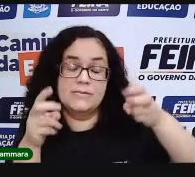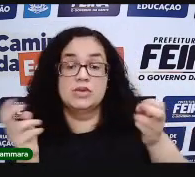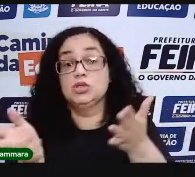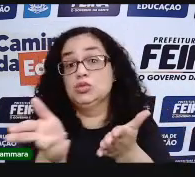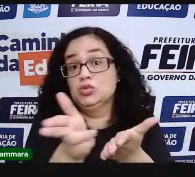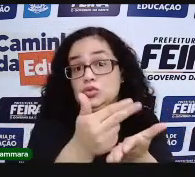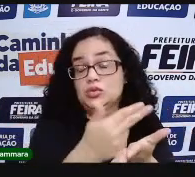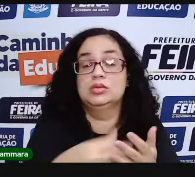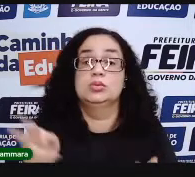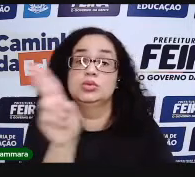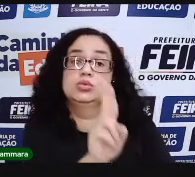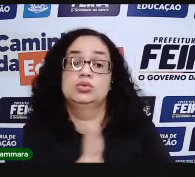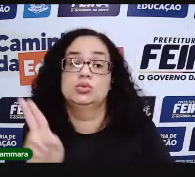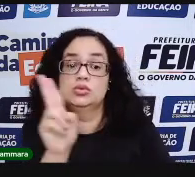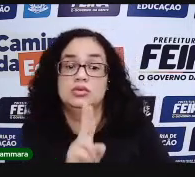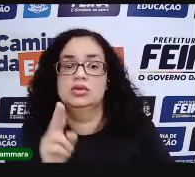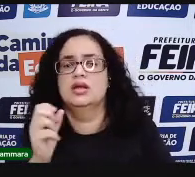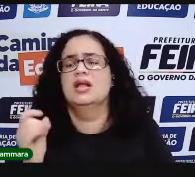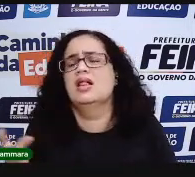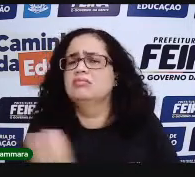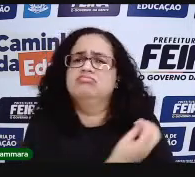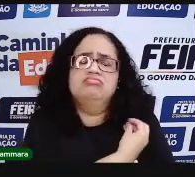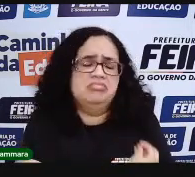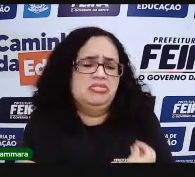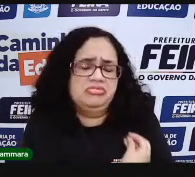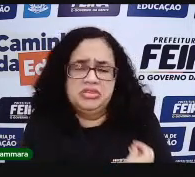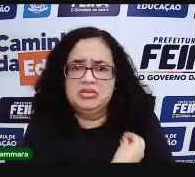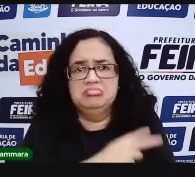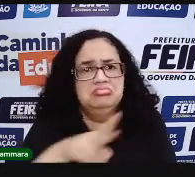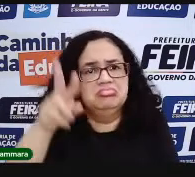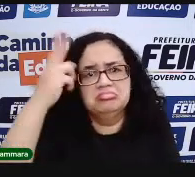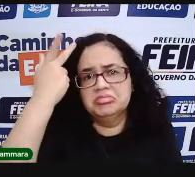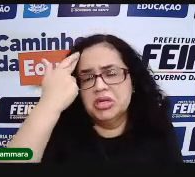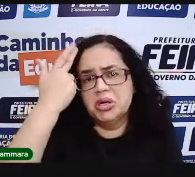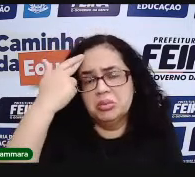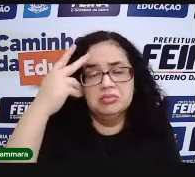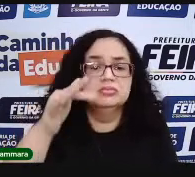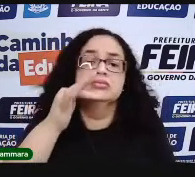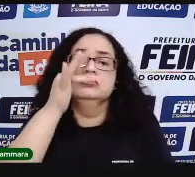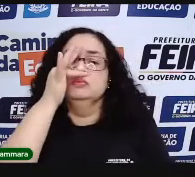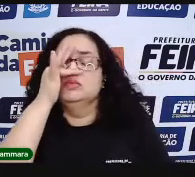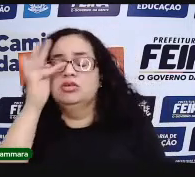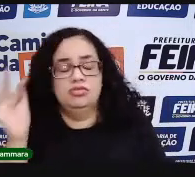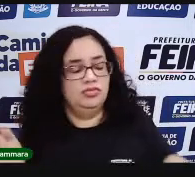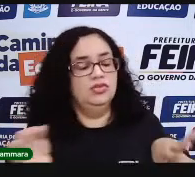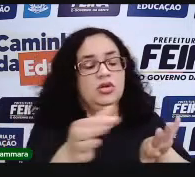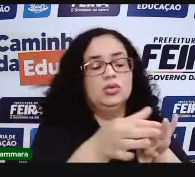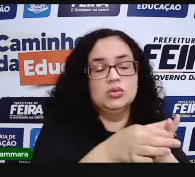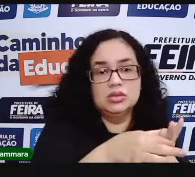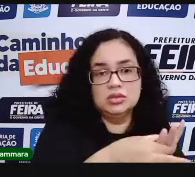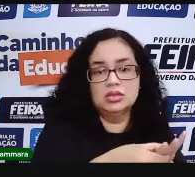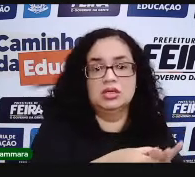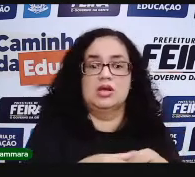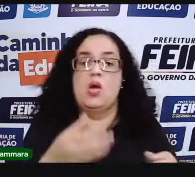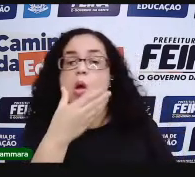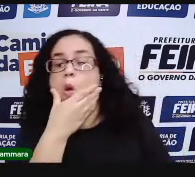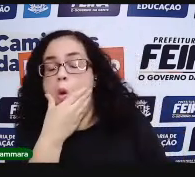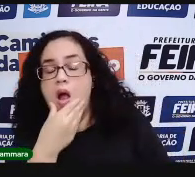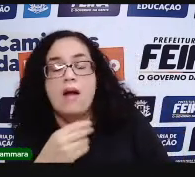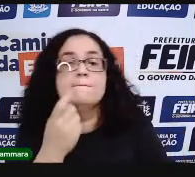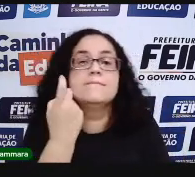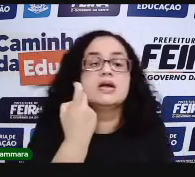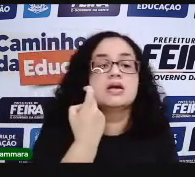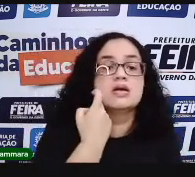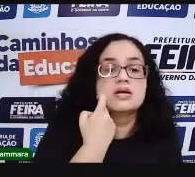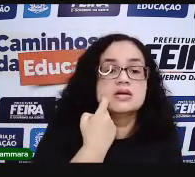que os desenhos que eles utilizavam eram coisas do cotidiano deles, da vida deles. Então, a flor, o dedo, o calcanhar, um homem,